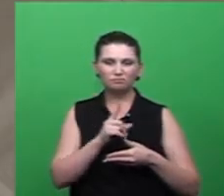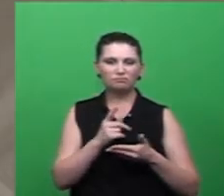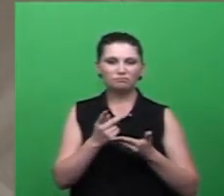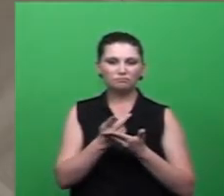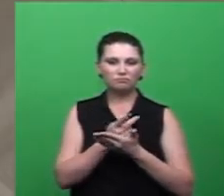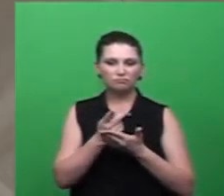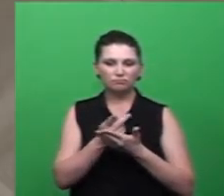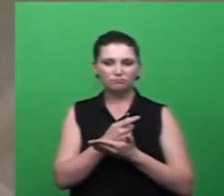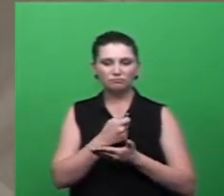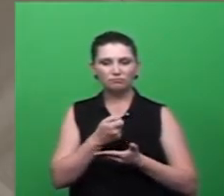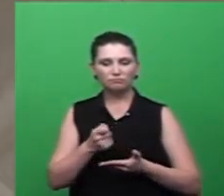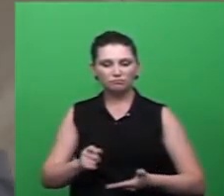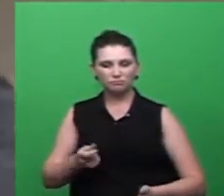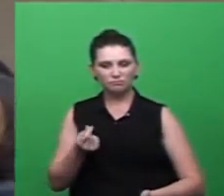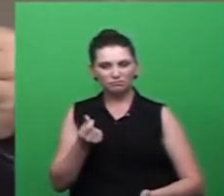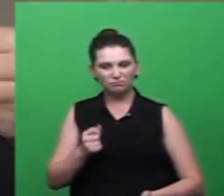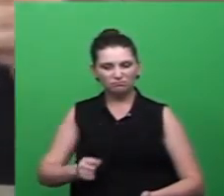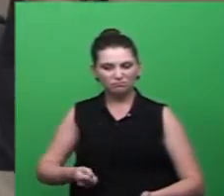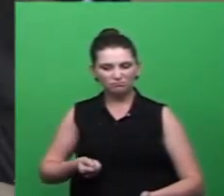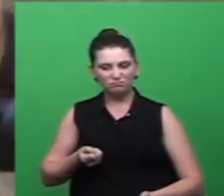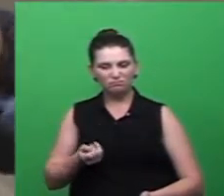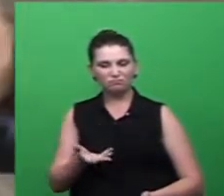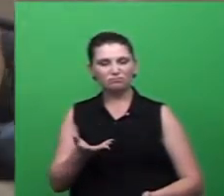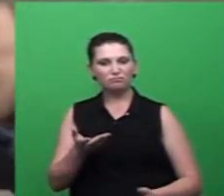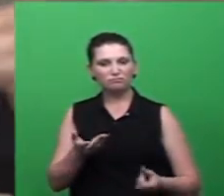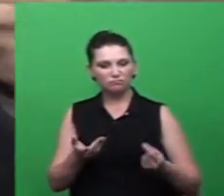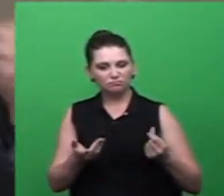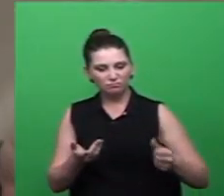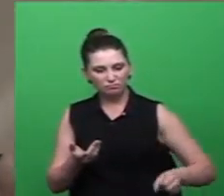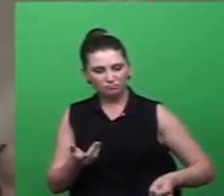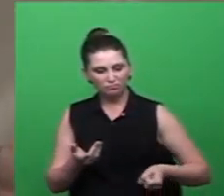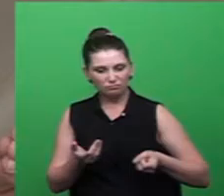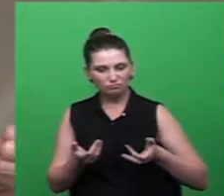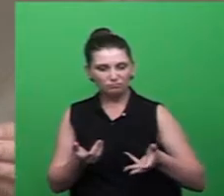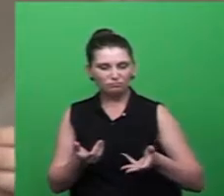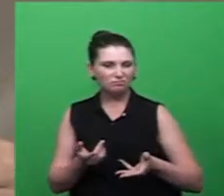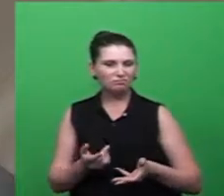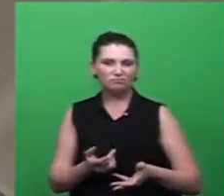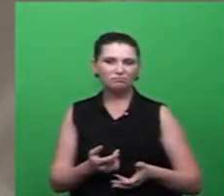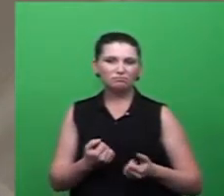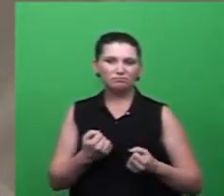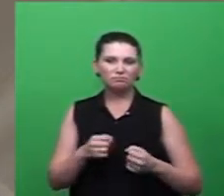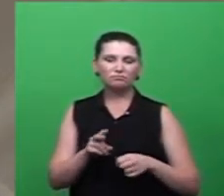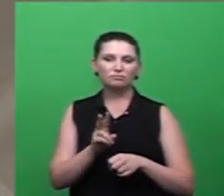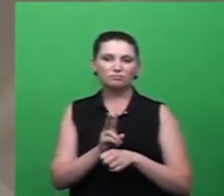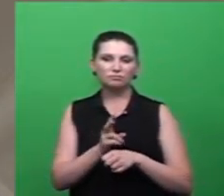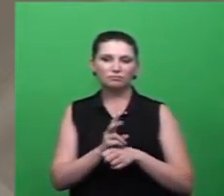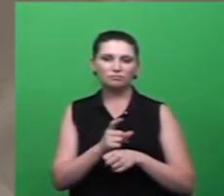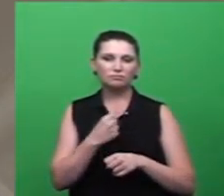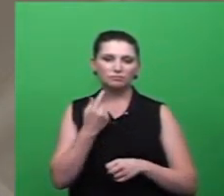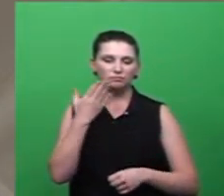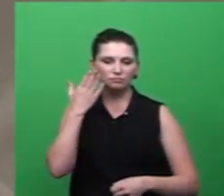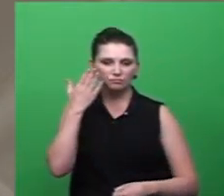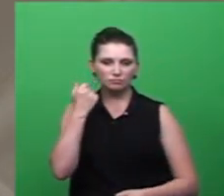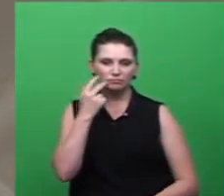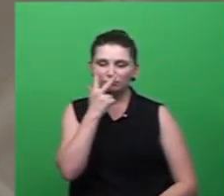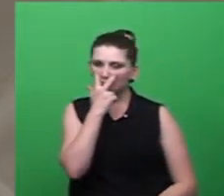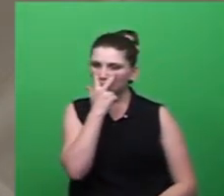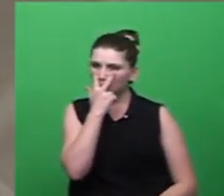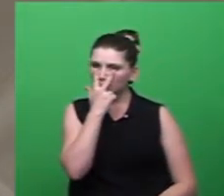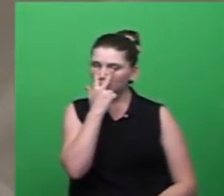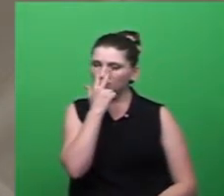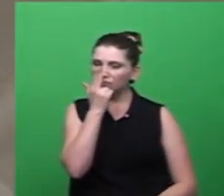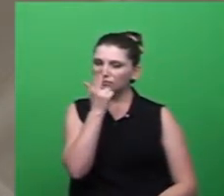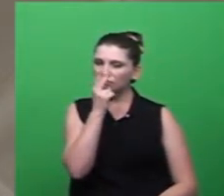gasto dinheiro público com passagem em casa por casa em Criciúma a gente costuma dizer que é semelhante a uma